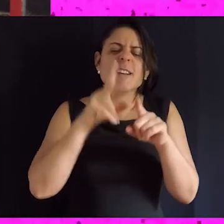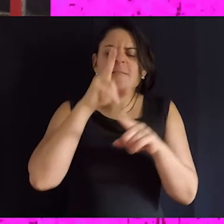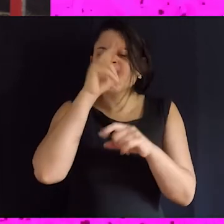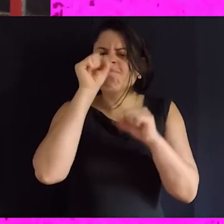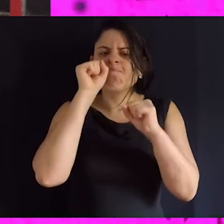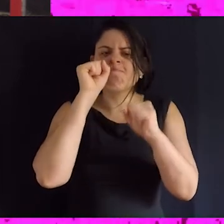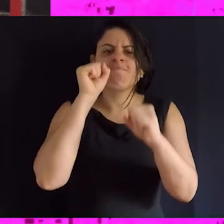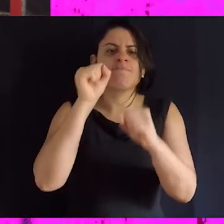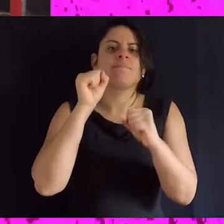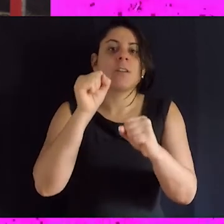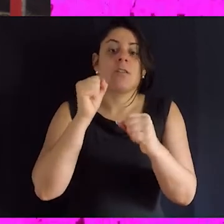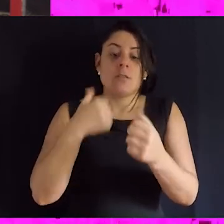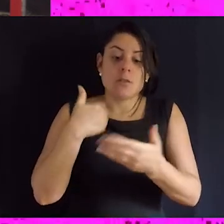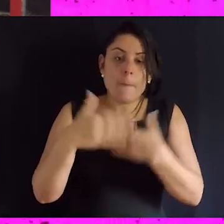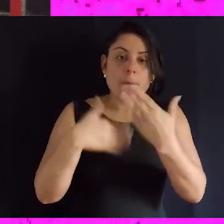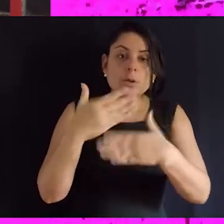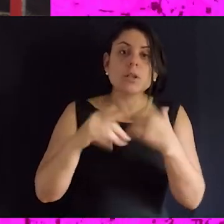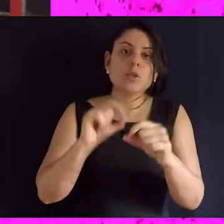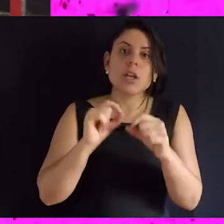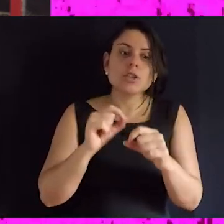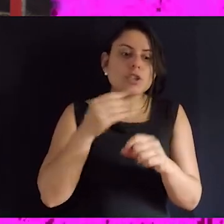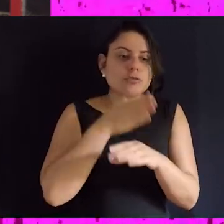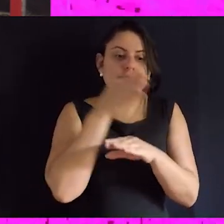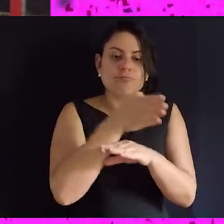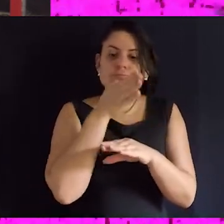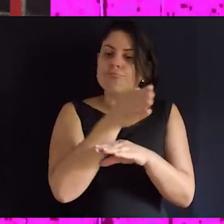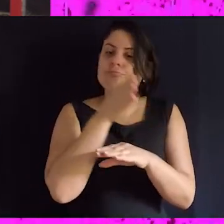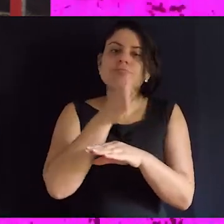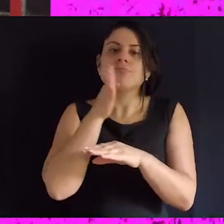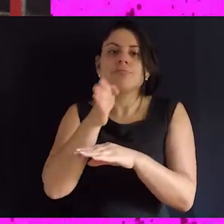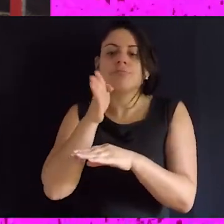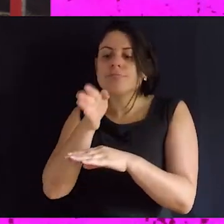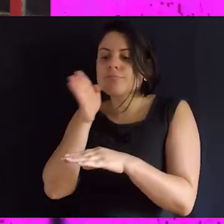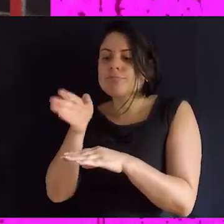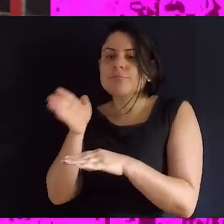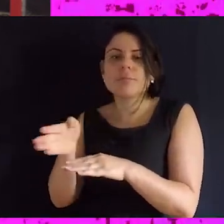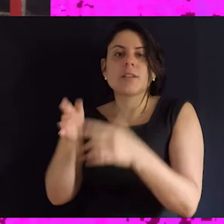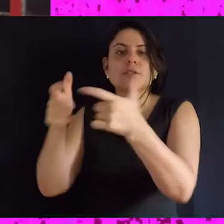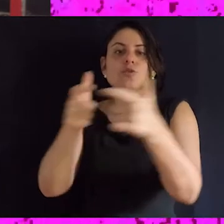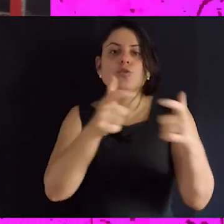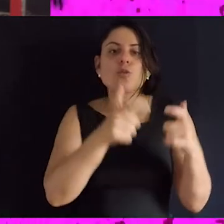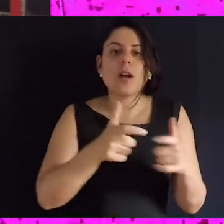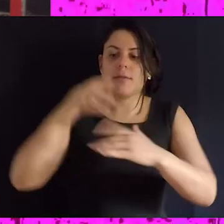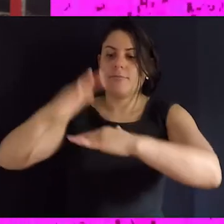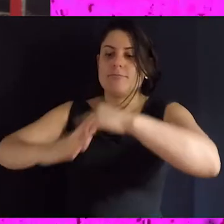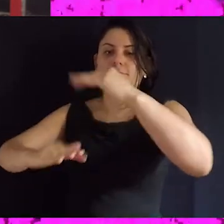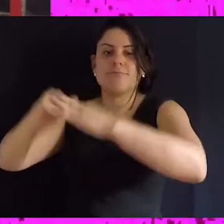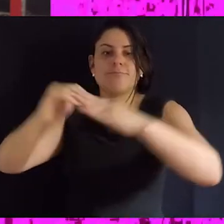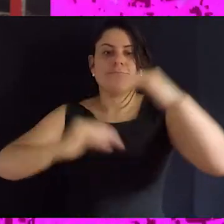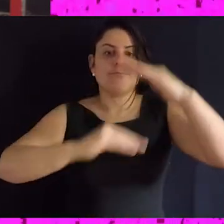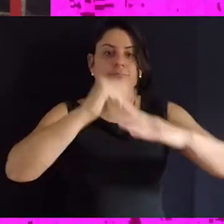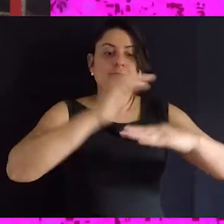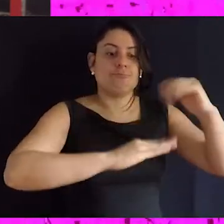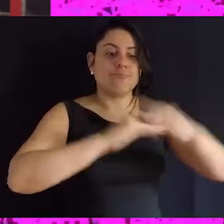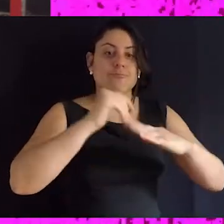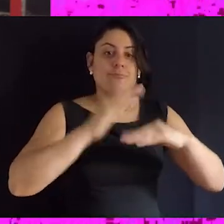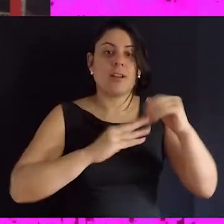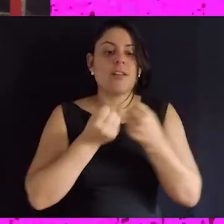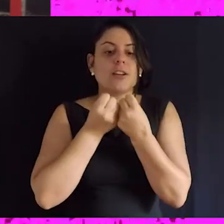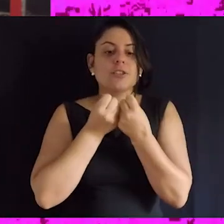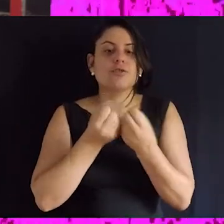sido uma parceria muito forte, né, onde a gente faz o processo, que é ir até esses espaços profissionalizantes,